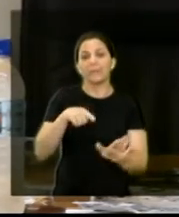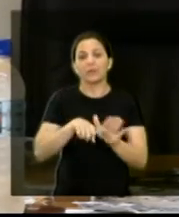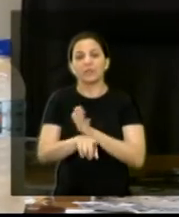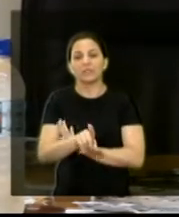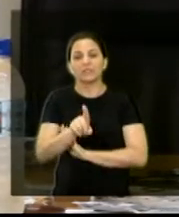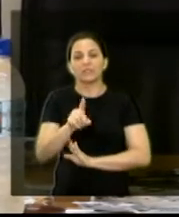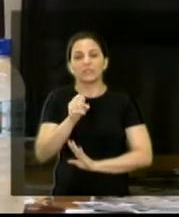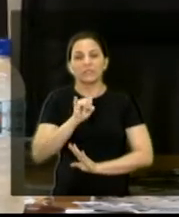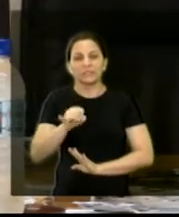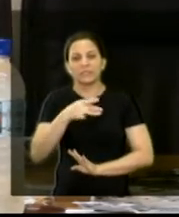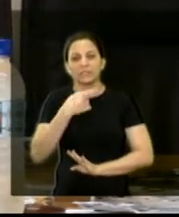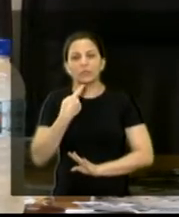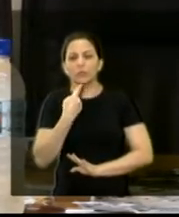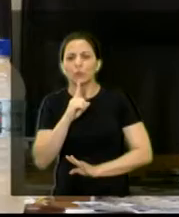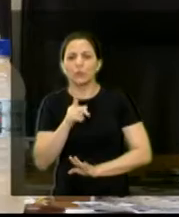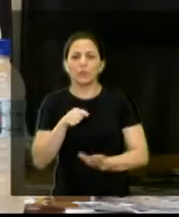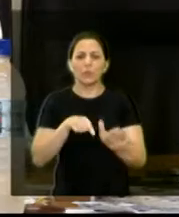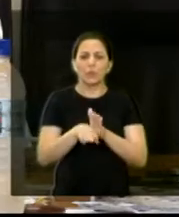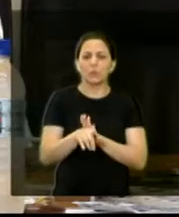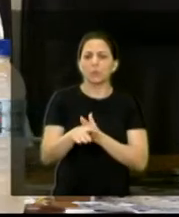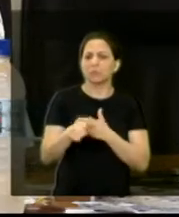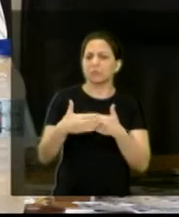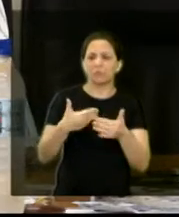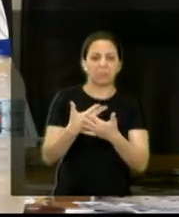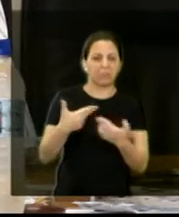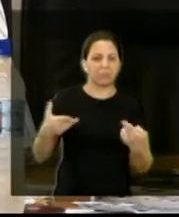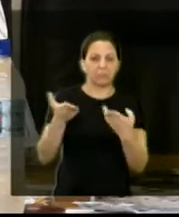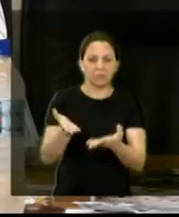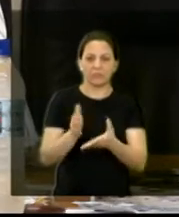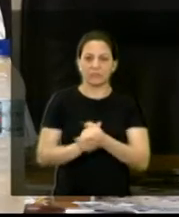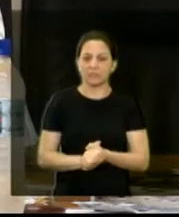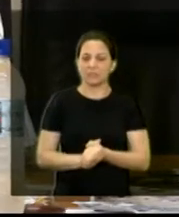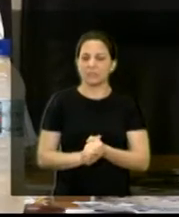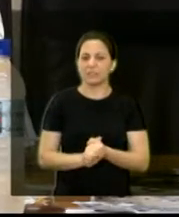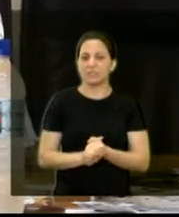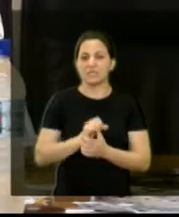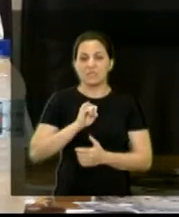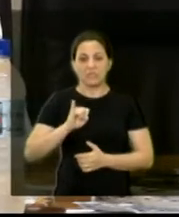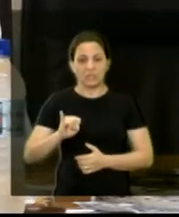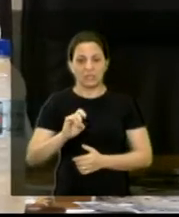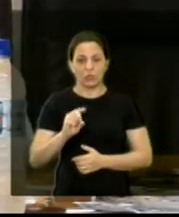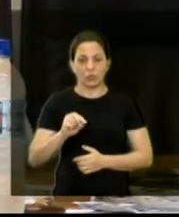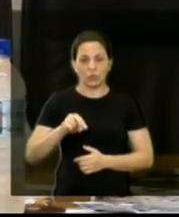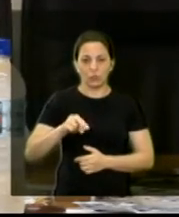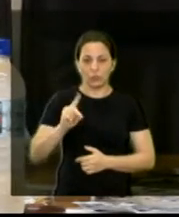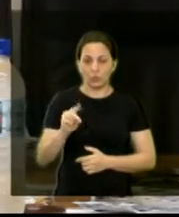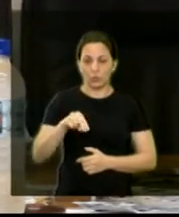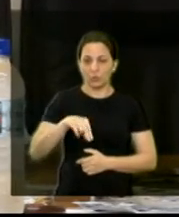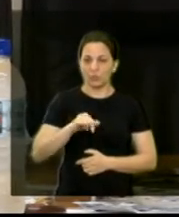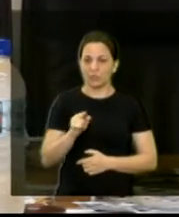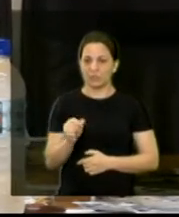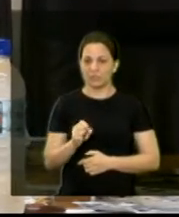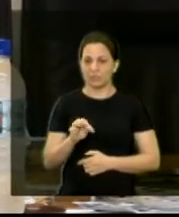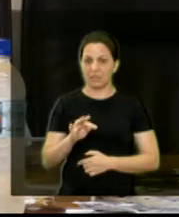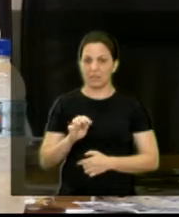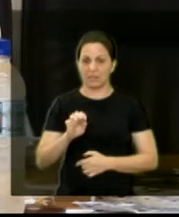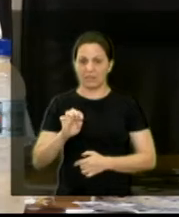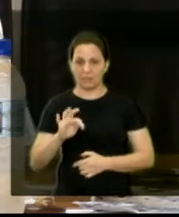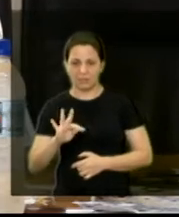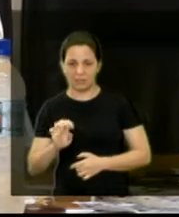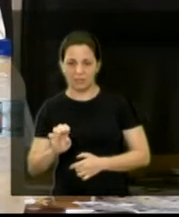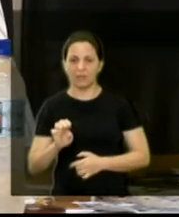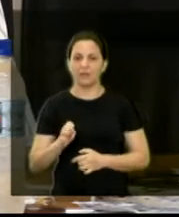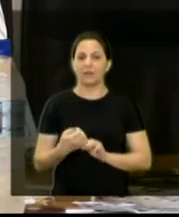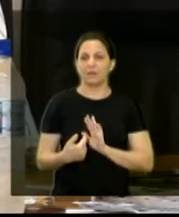alguma dúvida, algum questionamento, ou se o dono Izete também, o presidente da Comissão de Finanças da Câmara também, deseja